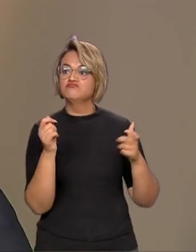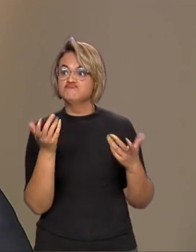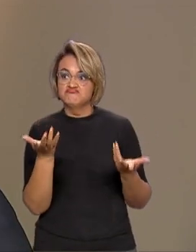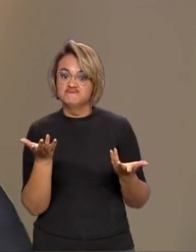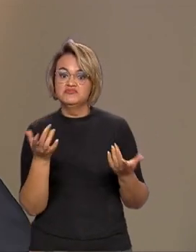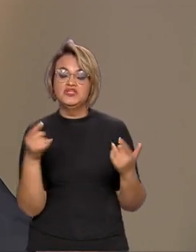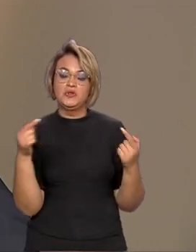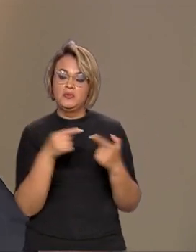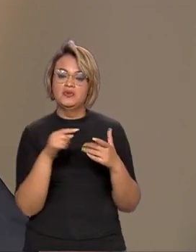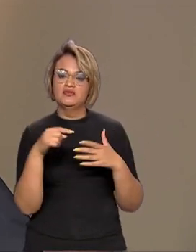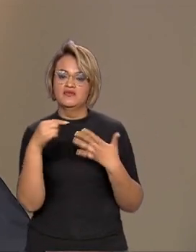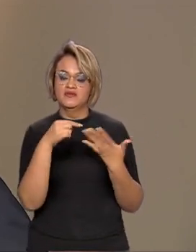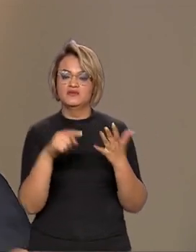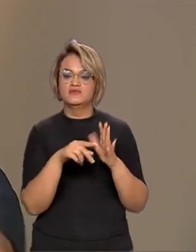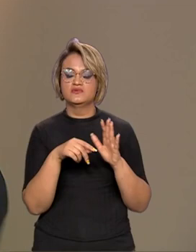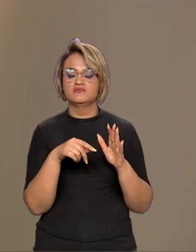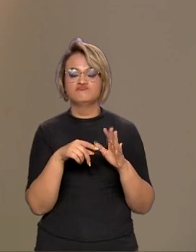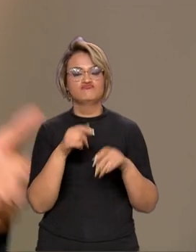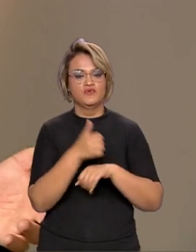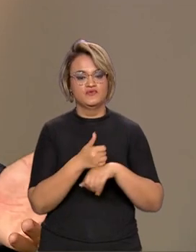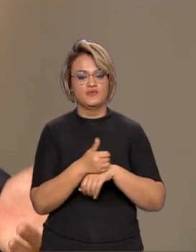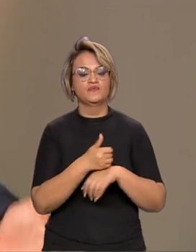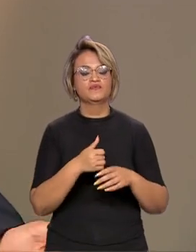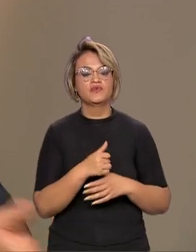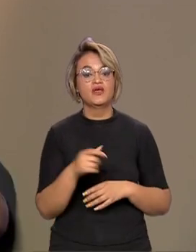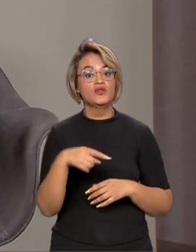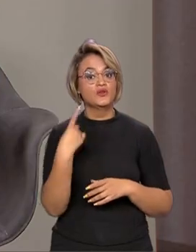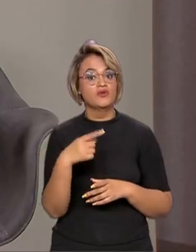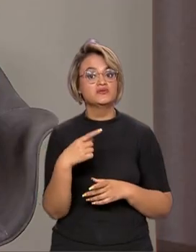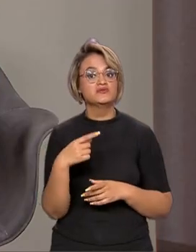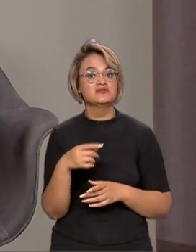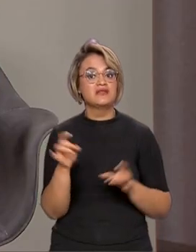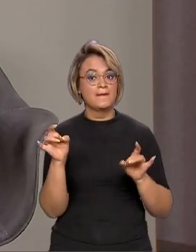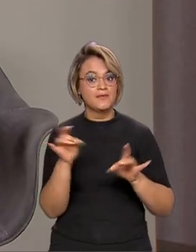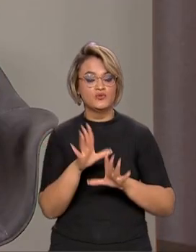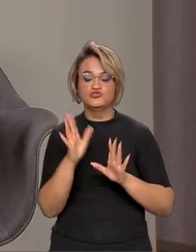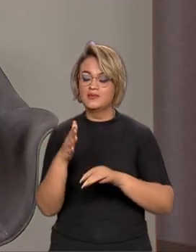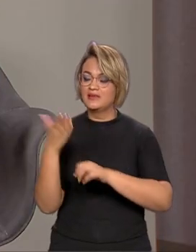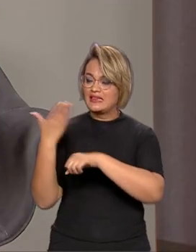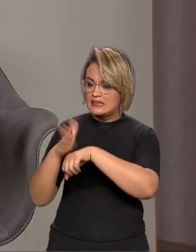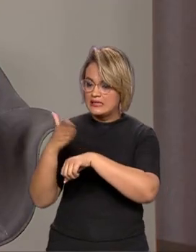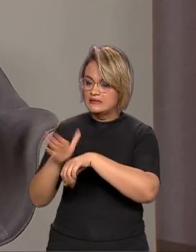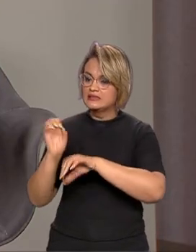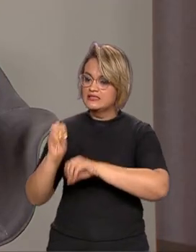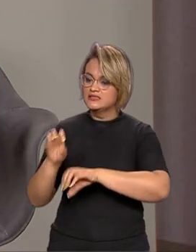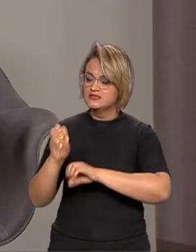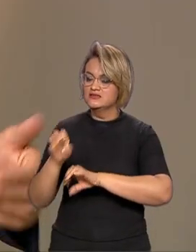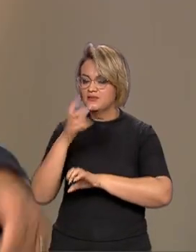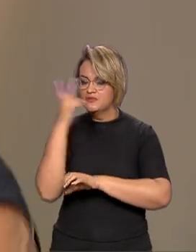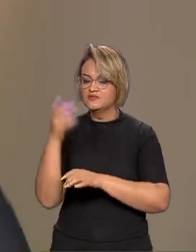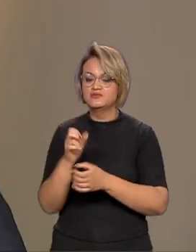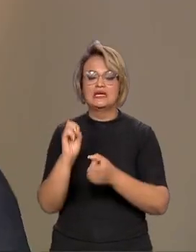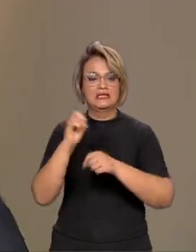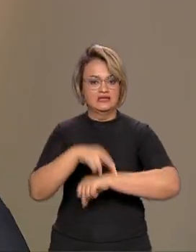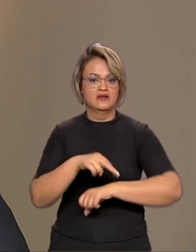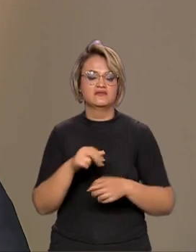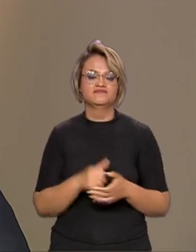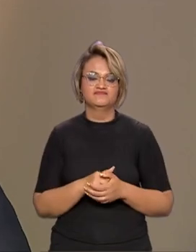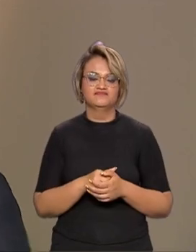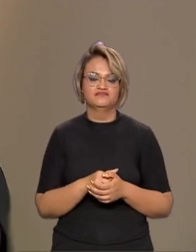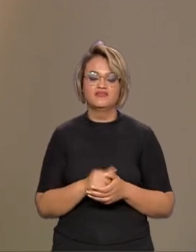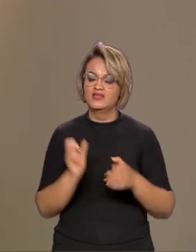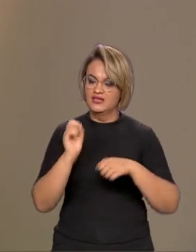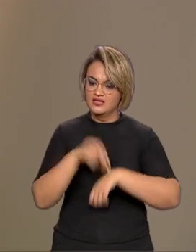essas profissões. E mais, nós estamos preparados para qualificar as pessoas que necessitaram desse processo de